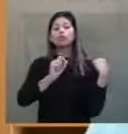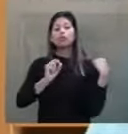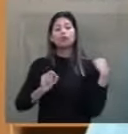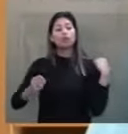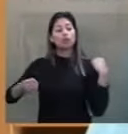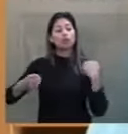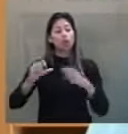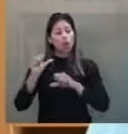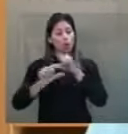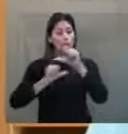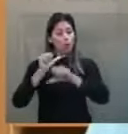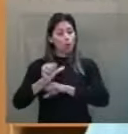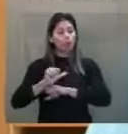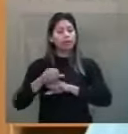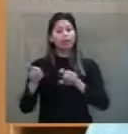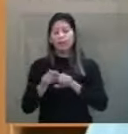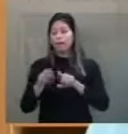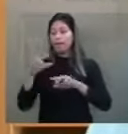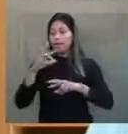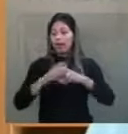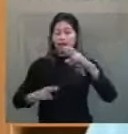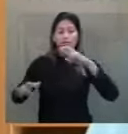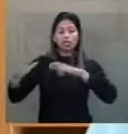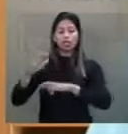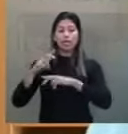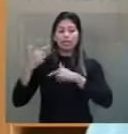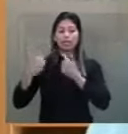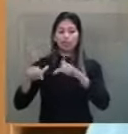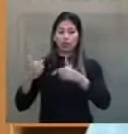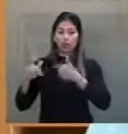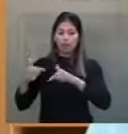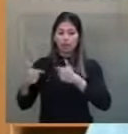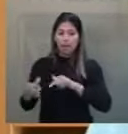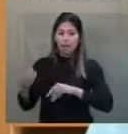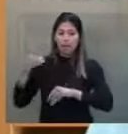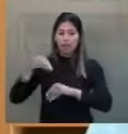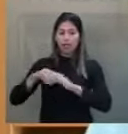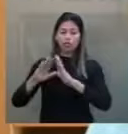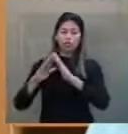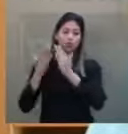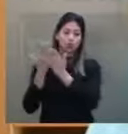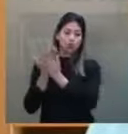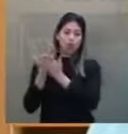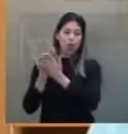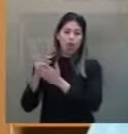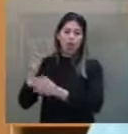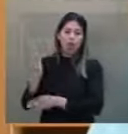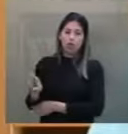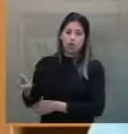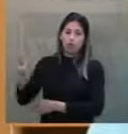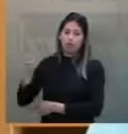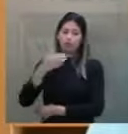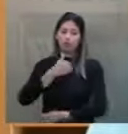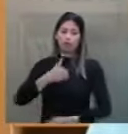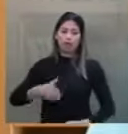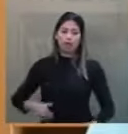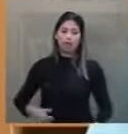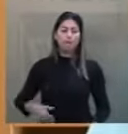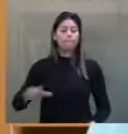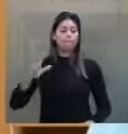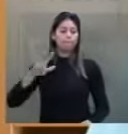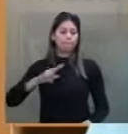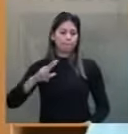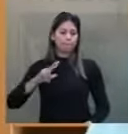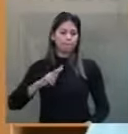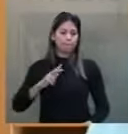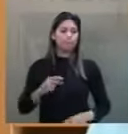normatização e fiscalização do trabalho nas escolas e universidades públicas e privadas.